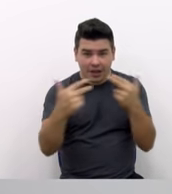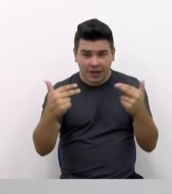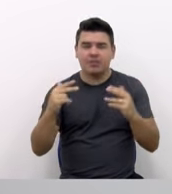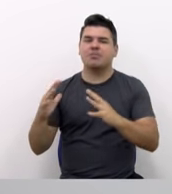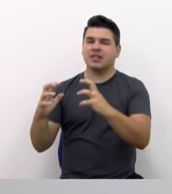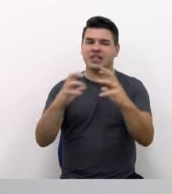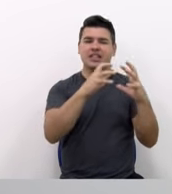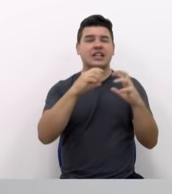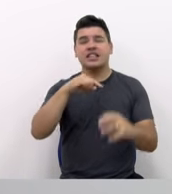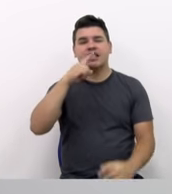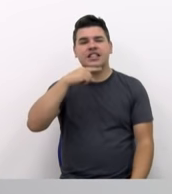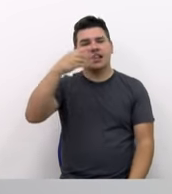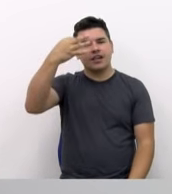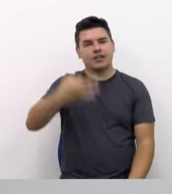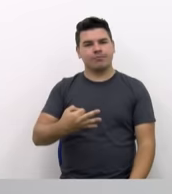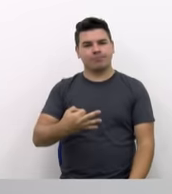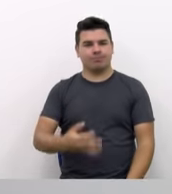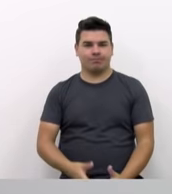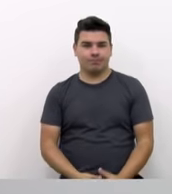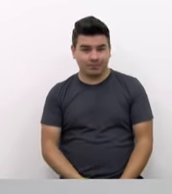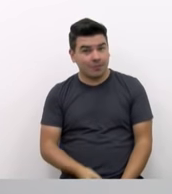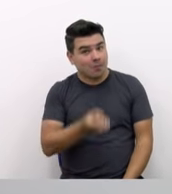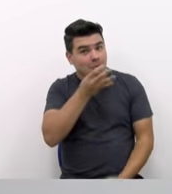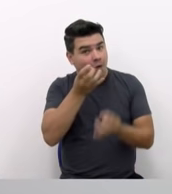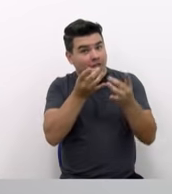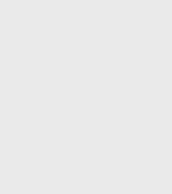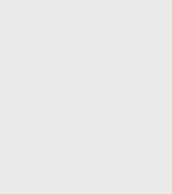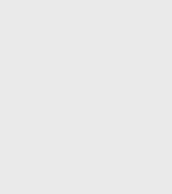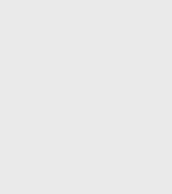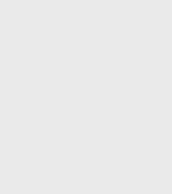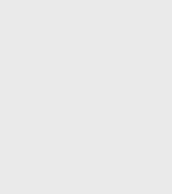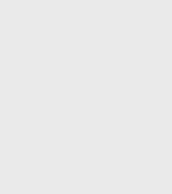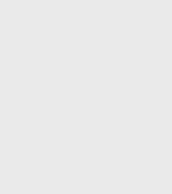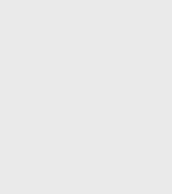brigam e ninguém tem razão. Boas vendas em 19!